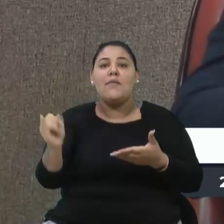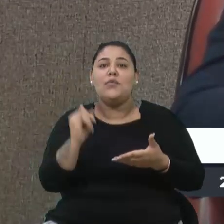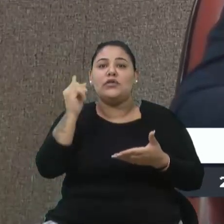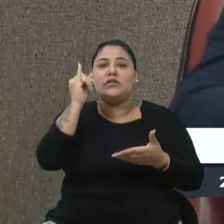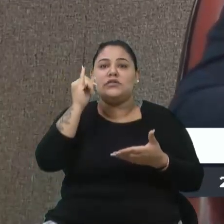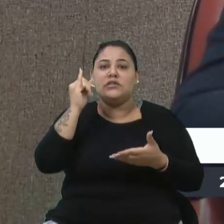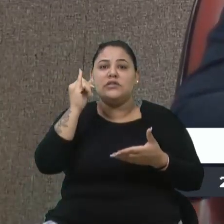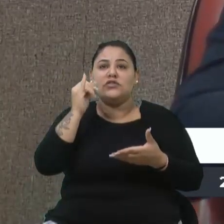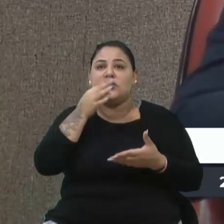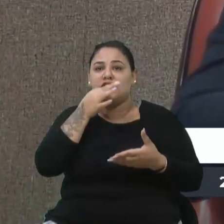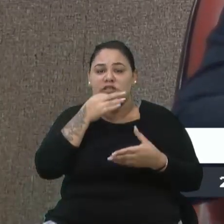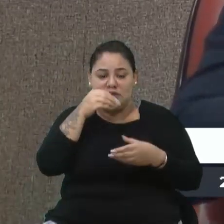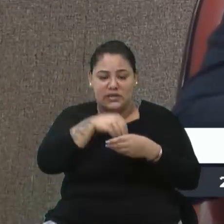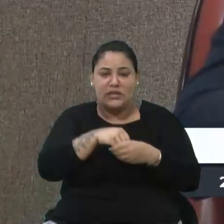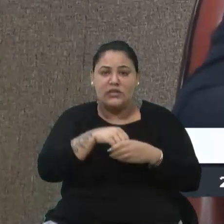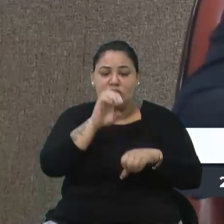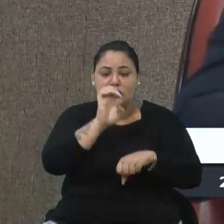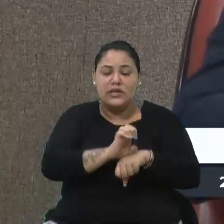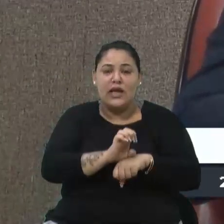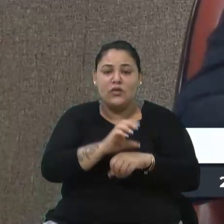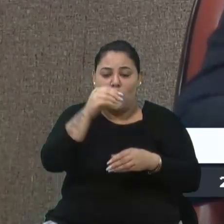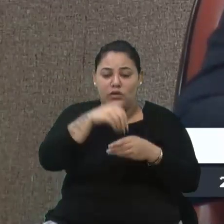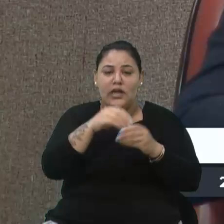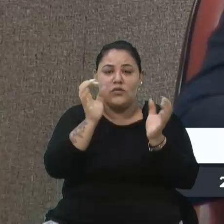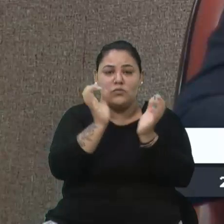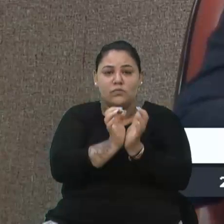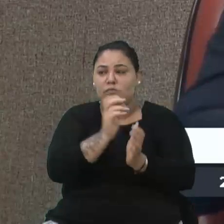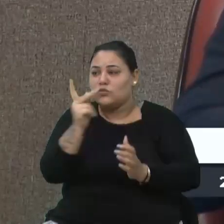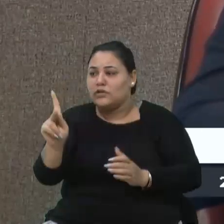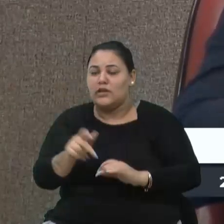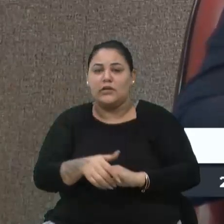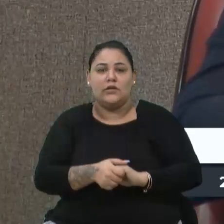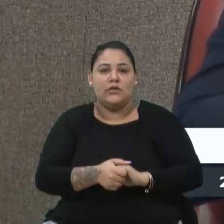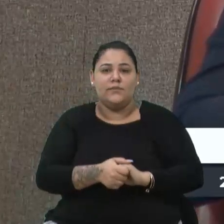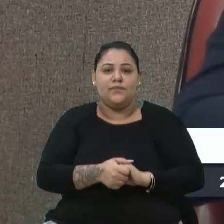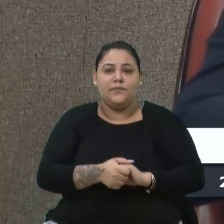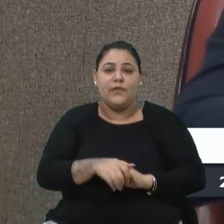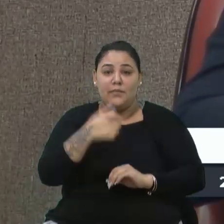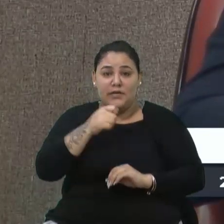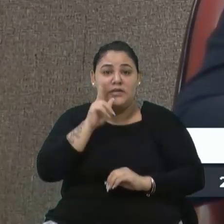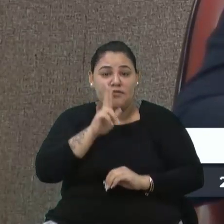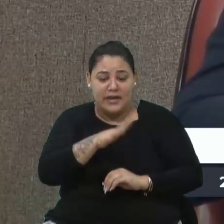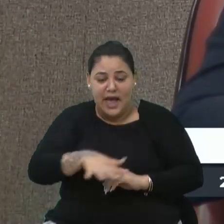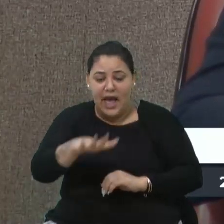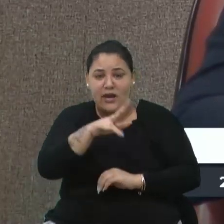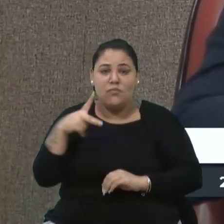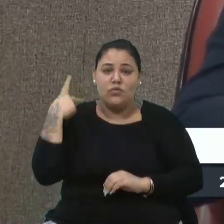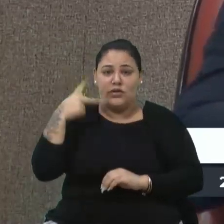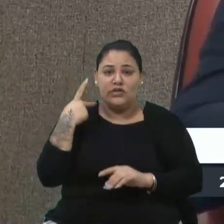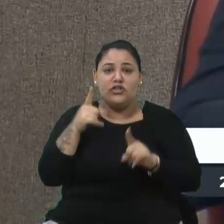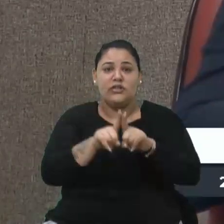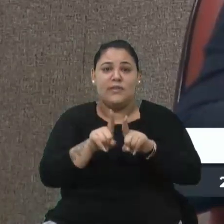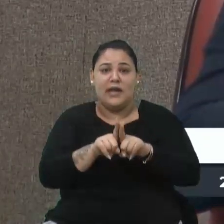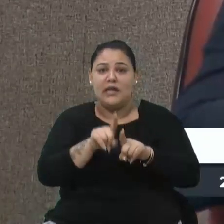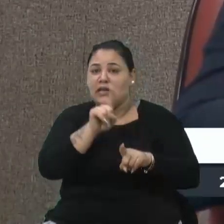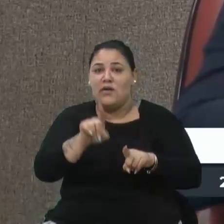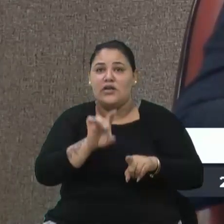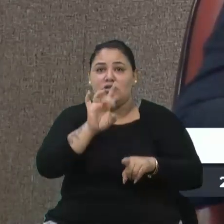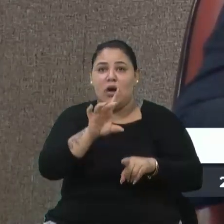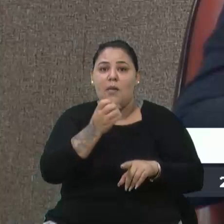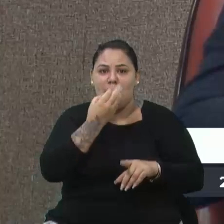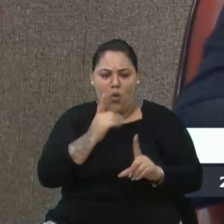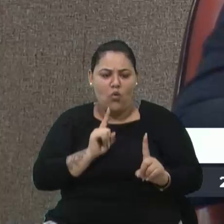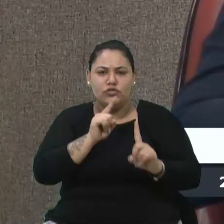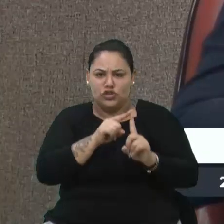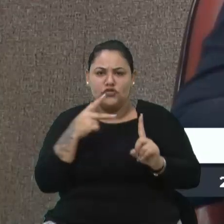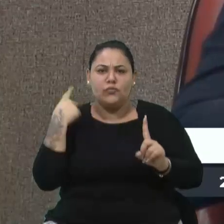tem dentro do Estado, ou dentro do partido dele? Isso também nós temos que ver da área política. Não é só, tem que ter boa intenção